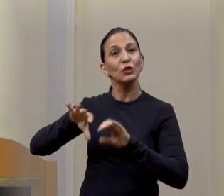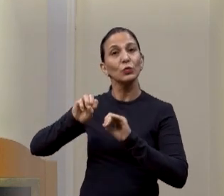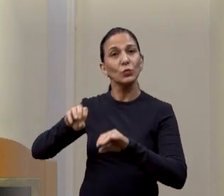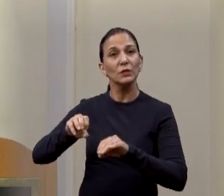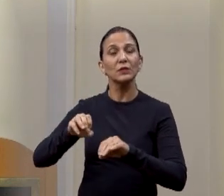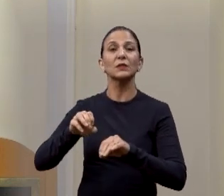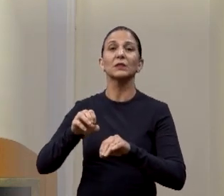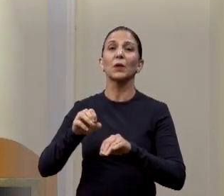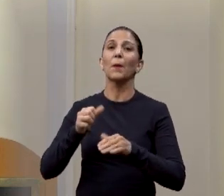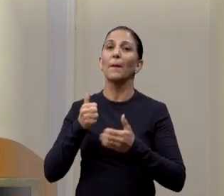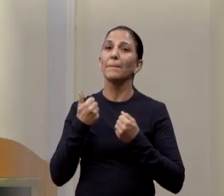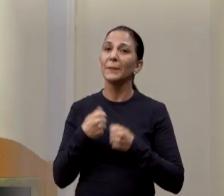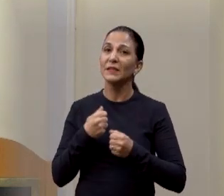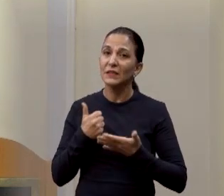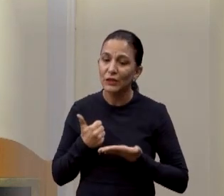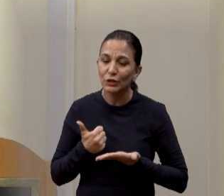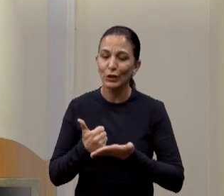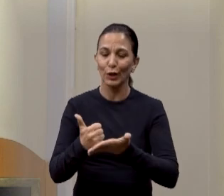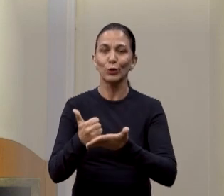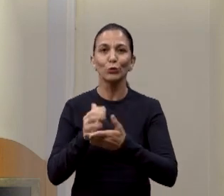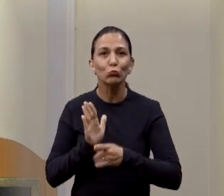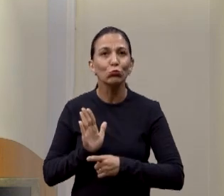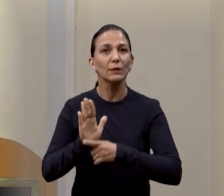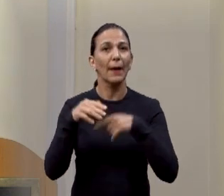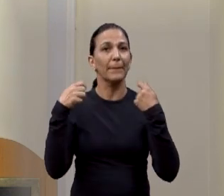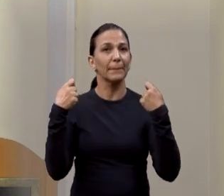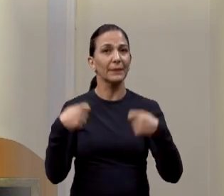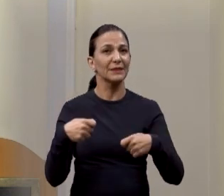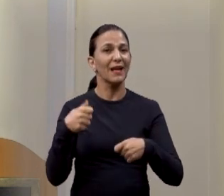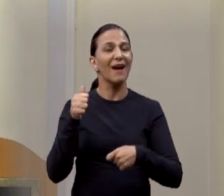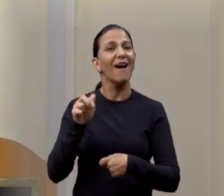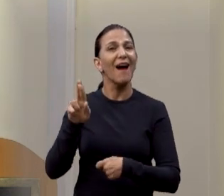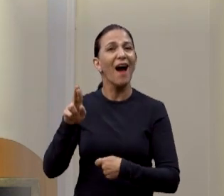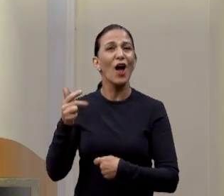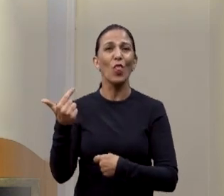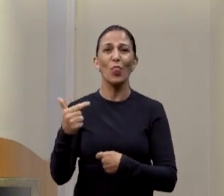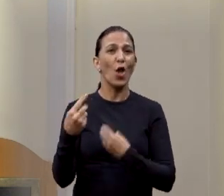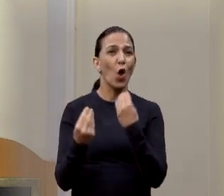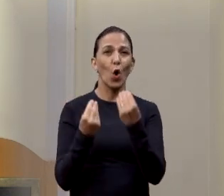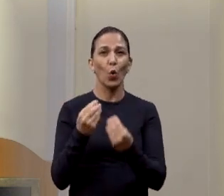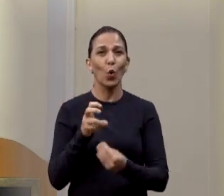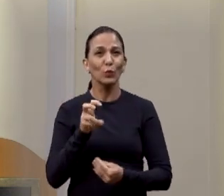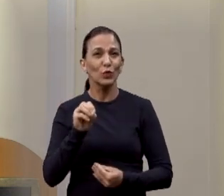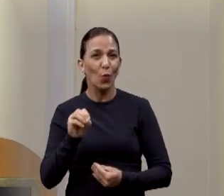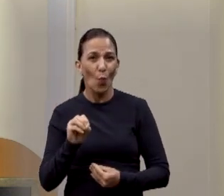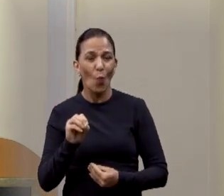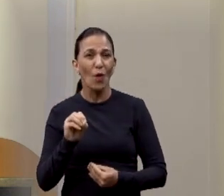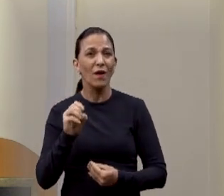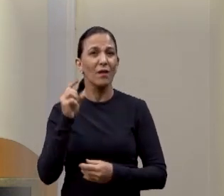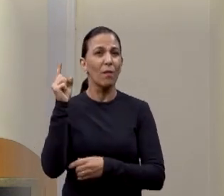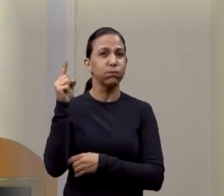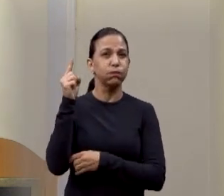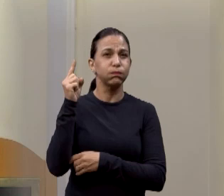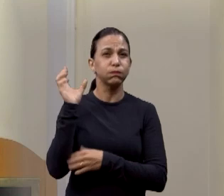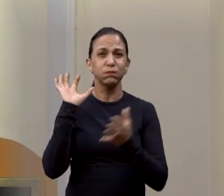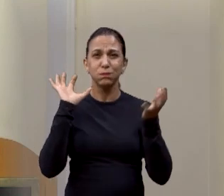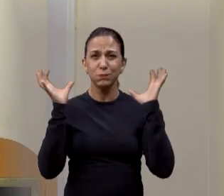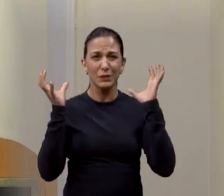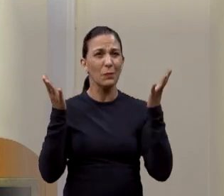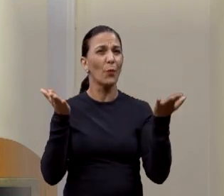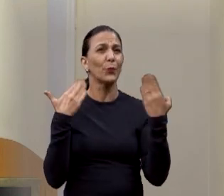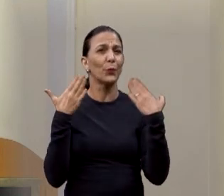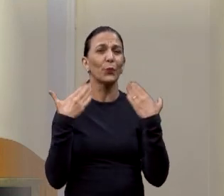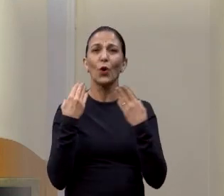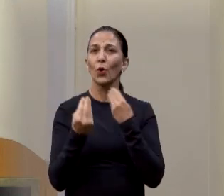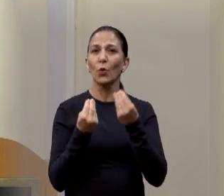sabemos que é assim mesmo, ou pior, então vamos colocar a mão na consciência, vamos passar dois vídeos e depois dos dois vídeos tem mais um assunto